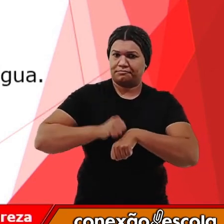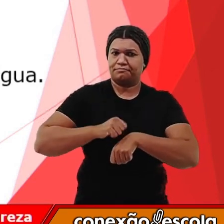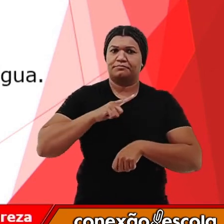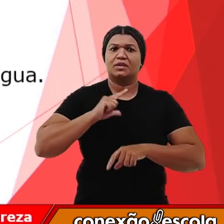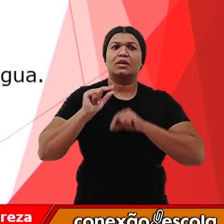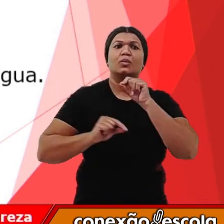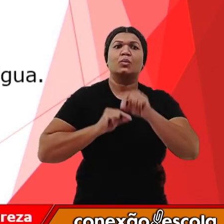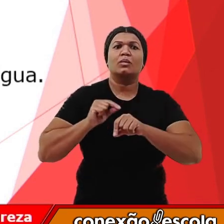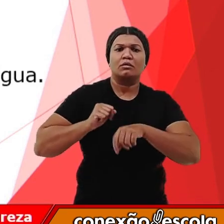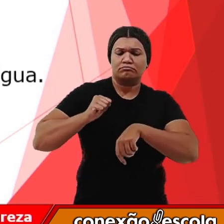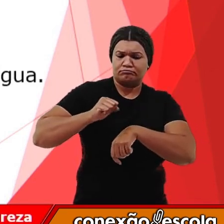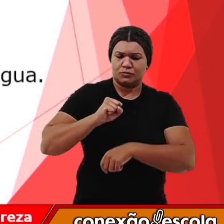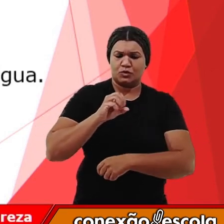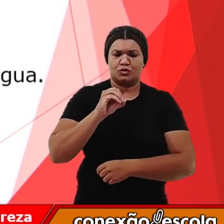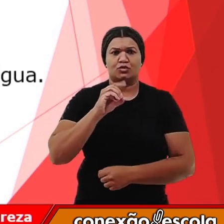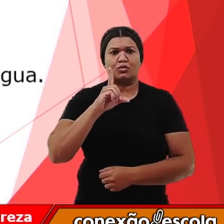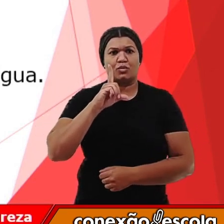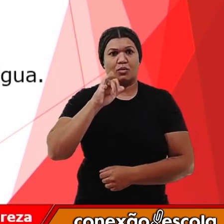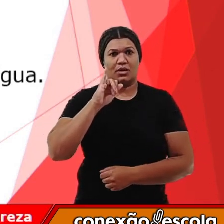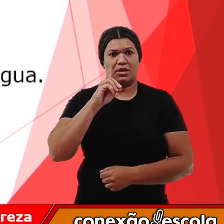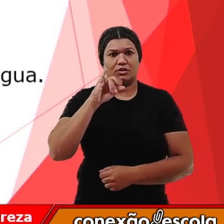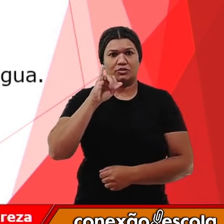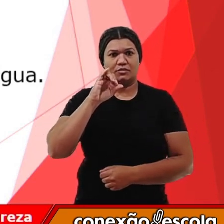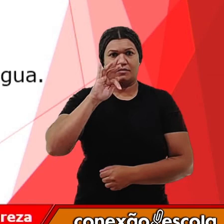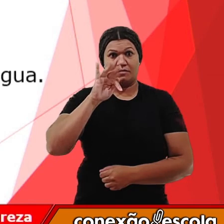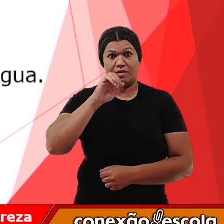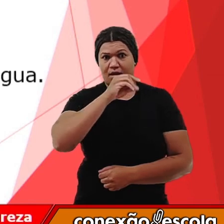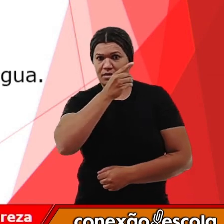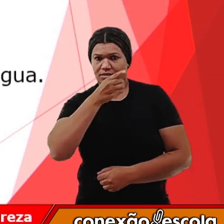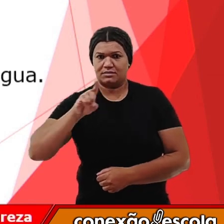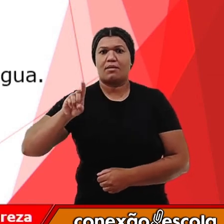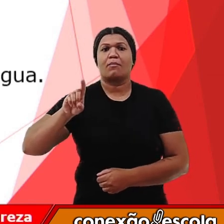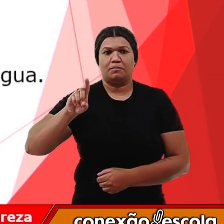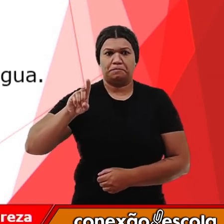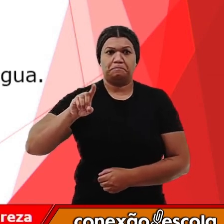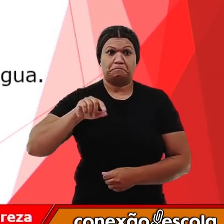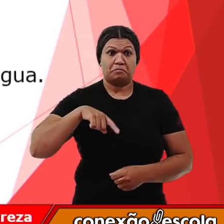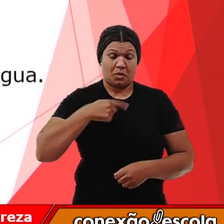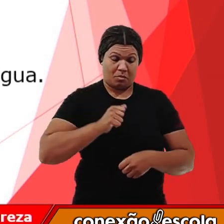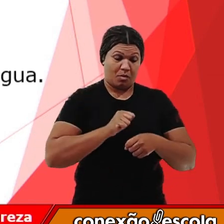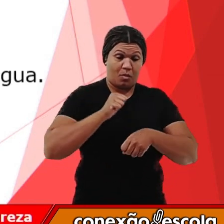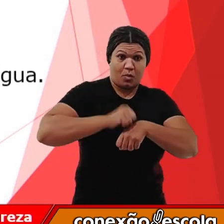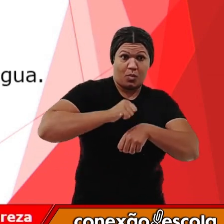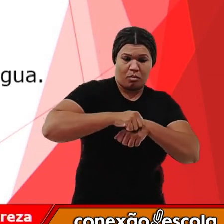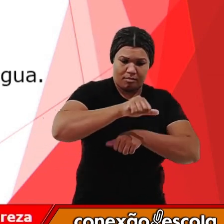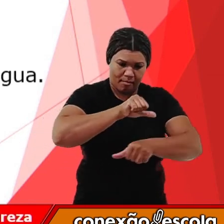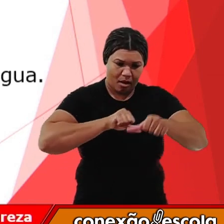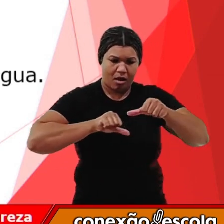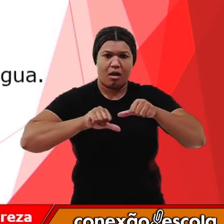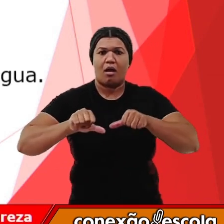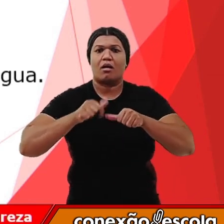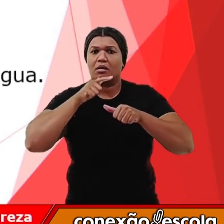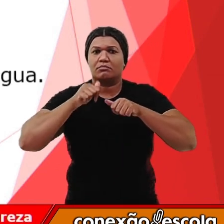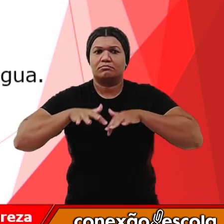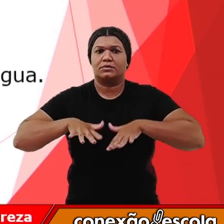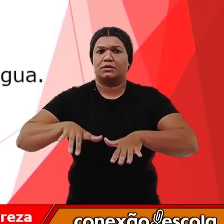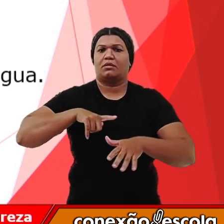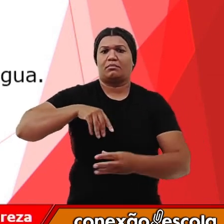uma solidificação. Quando ela sai do estado sólido e vai para o líquido, temos a fusão.